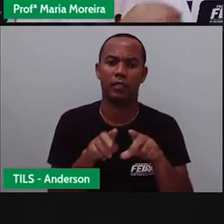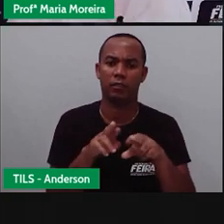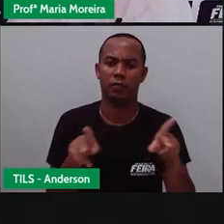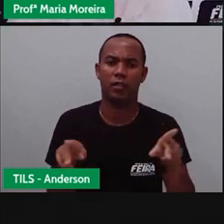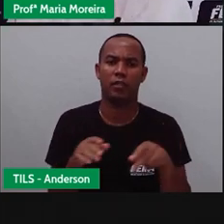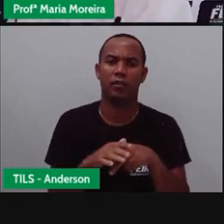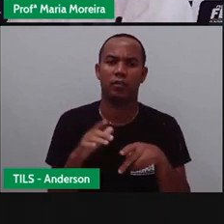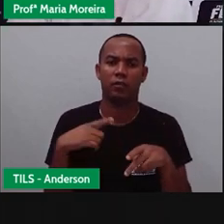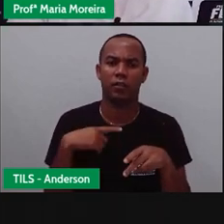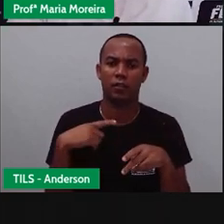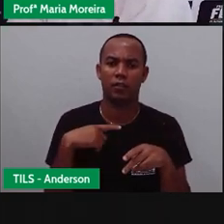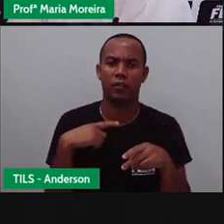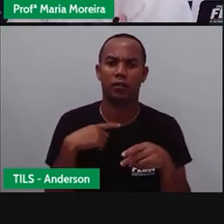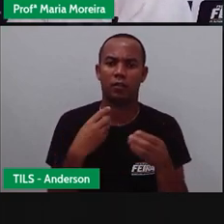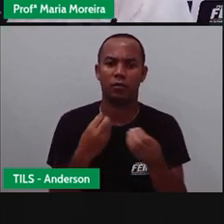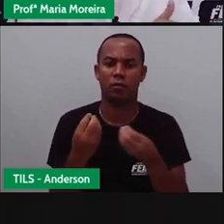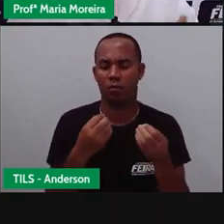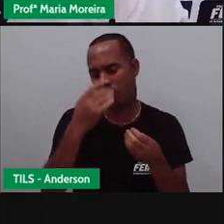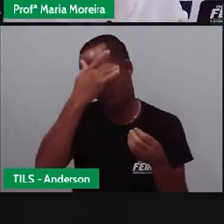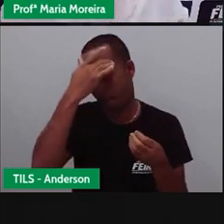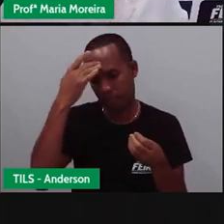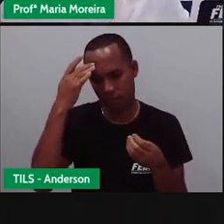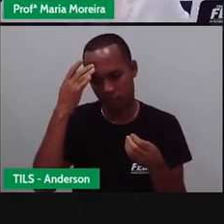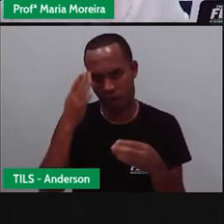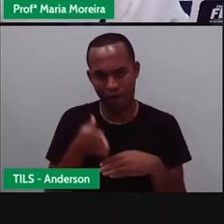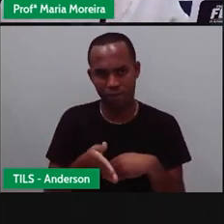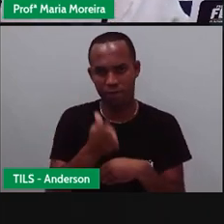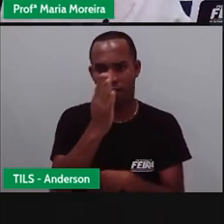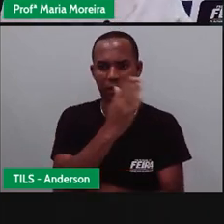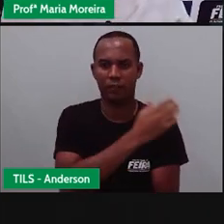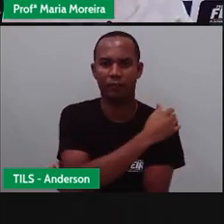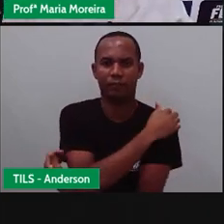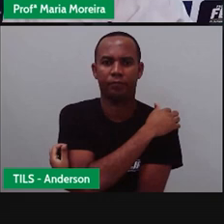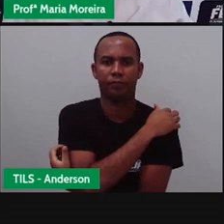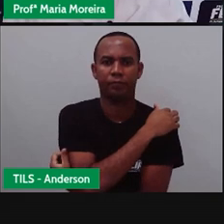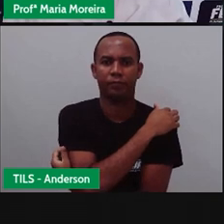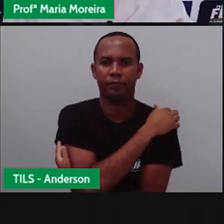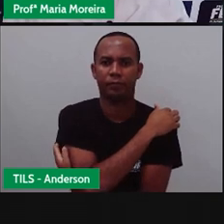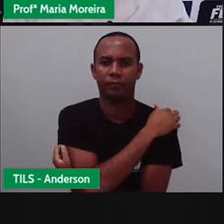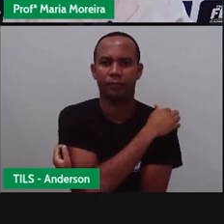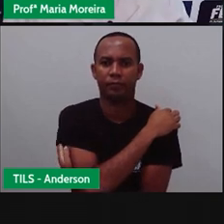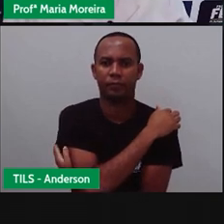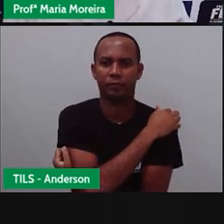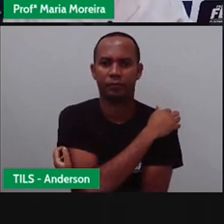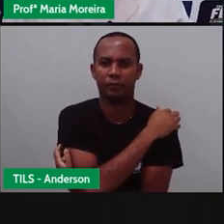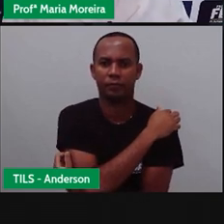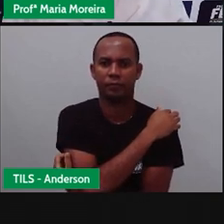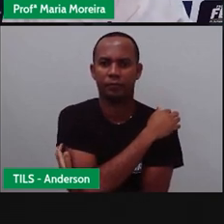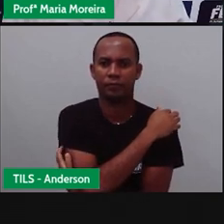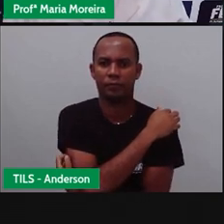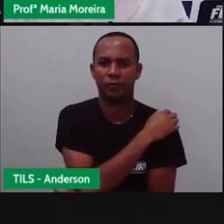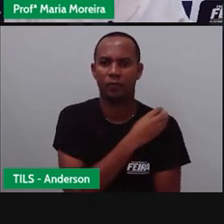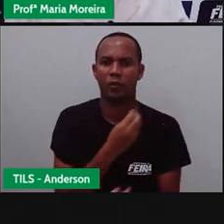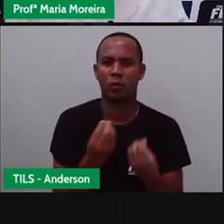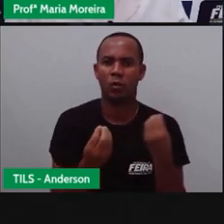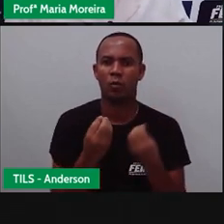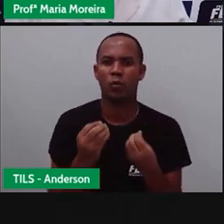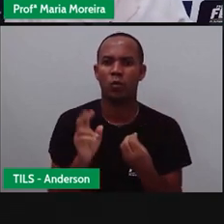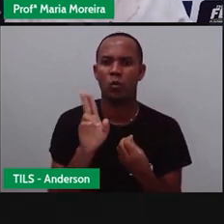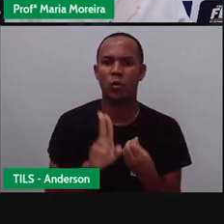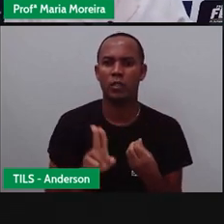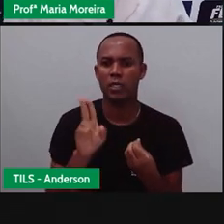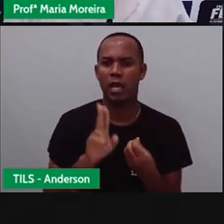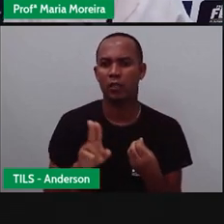terrestre, se é terrestre, é por onde? Pela terra. Ele foi o quê? Passou a ser realizado, ele deixa de ser